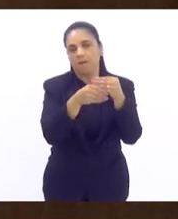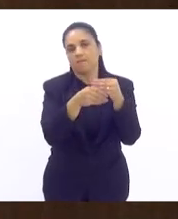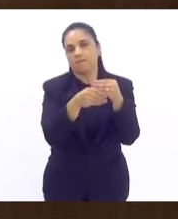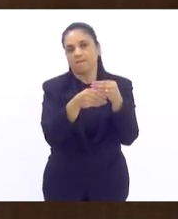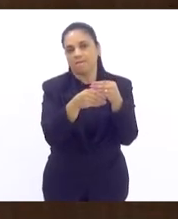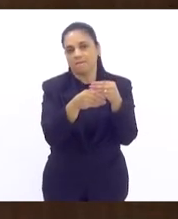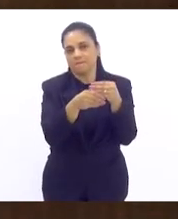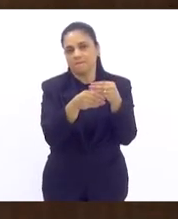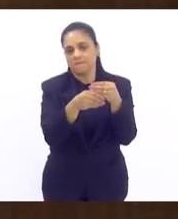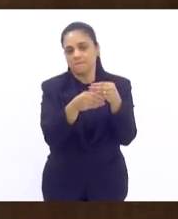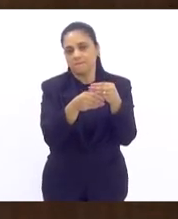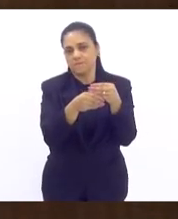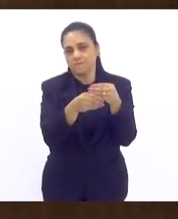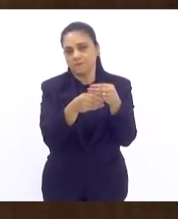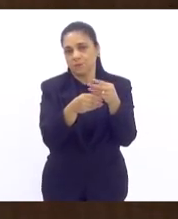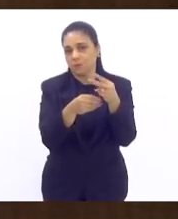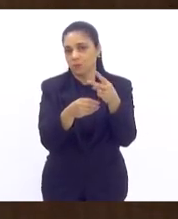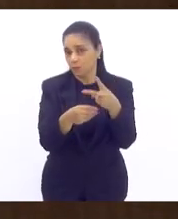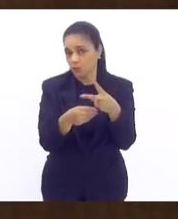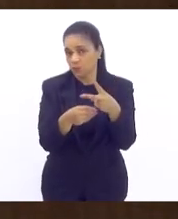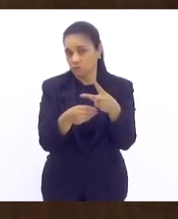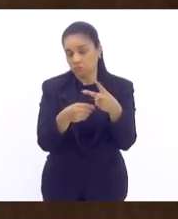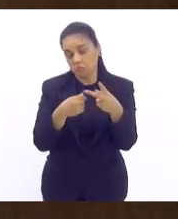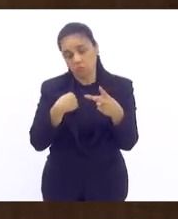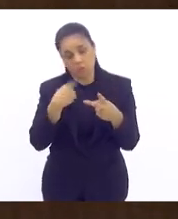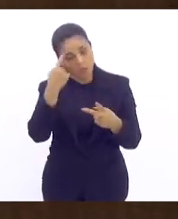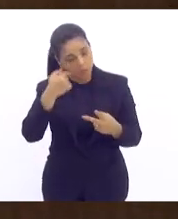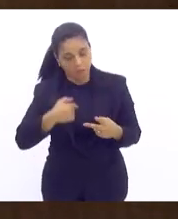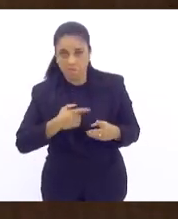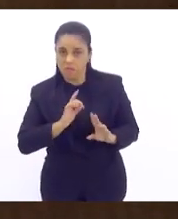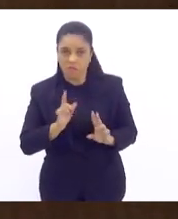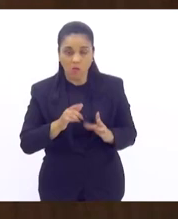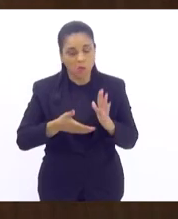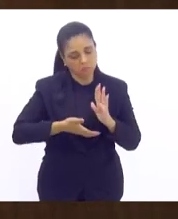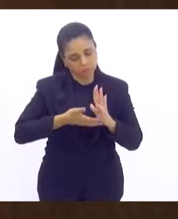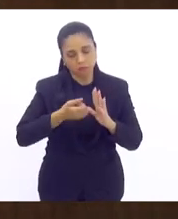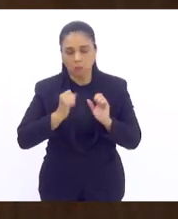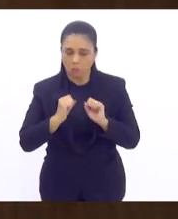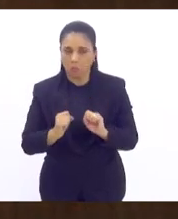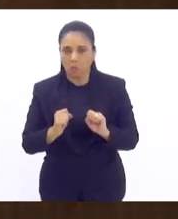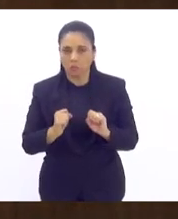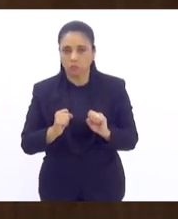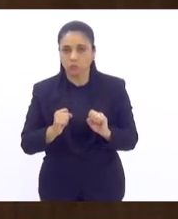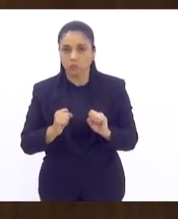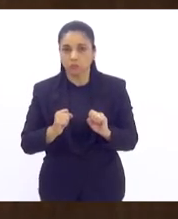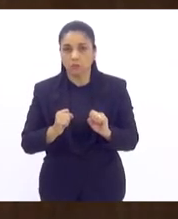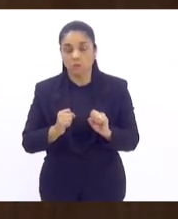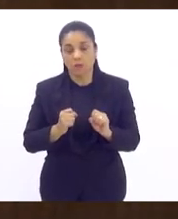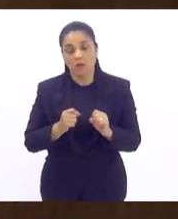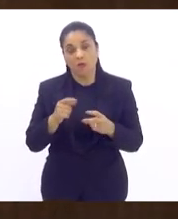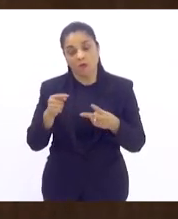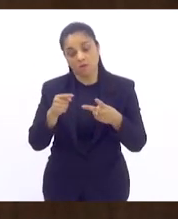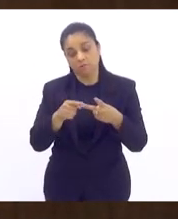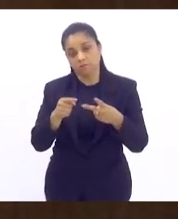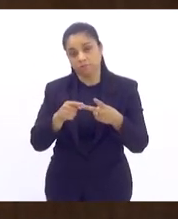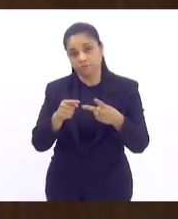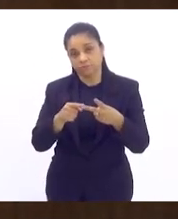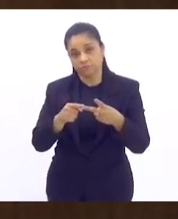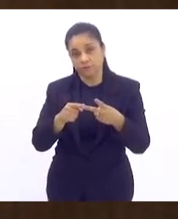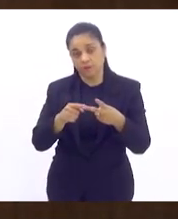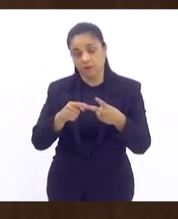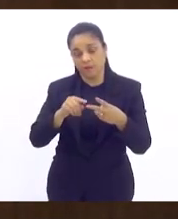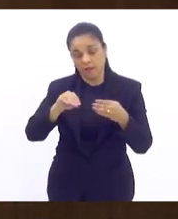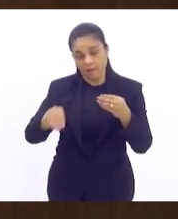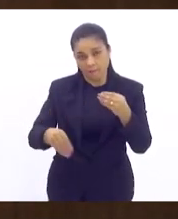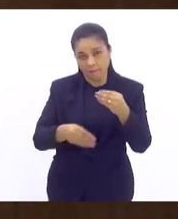Então, de repente, não em relação a mim, que eu posso retirar, mas talvez se pudesse aproveitar a emenda do